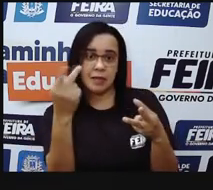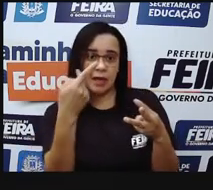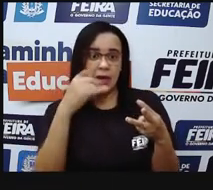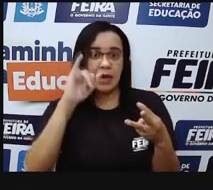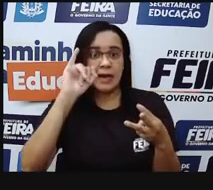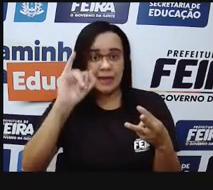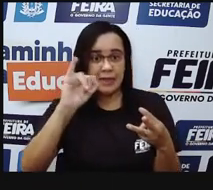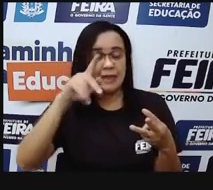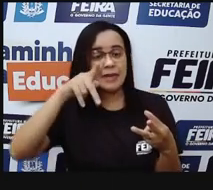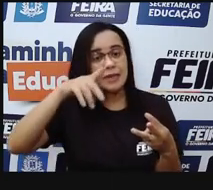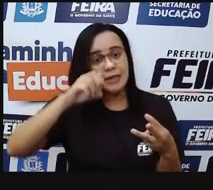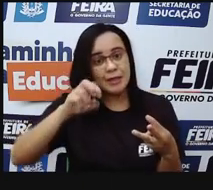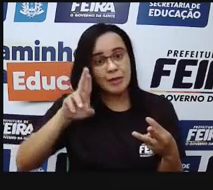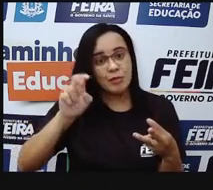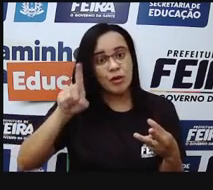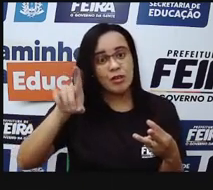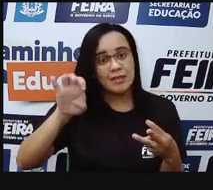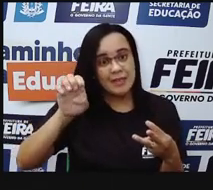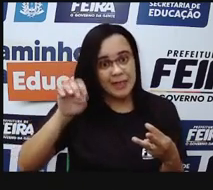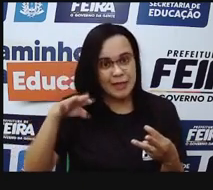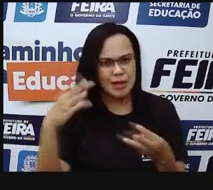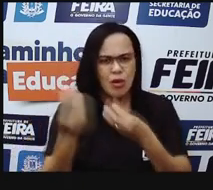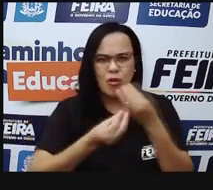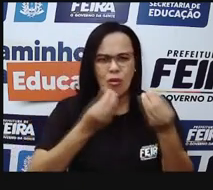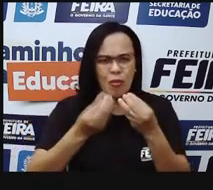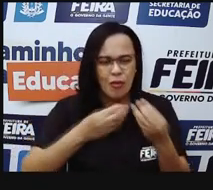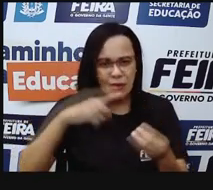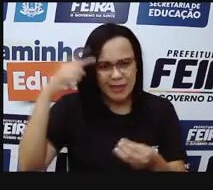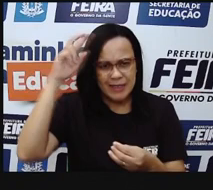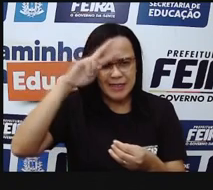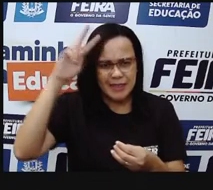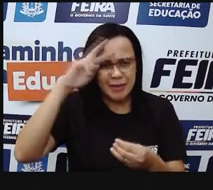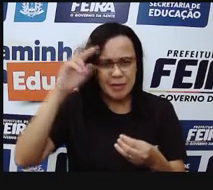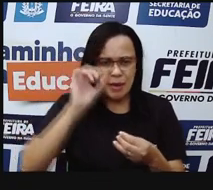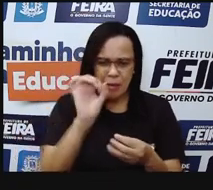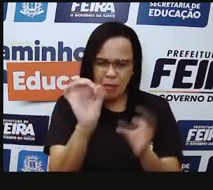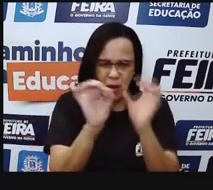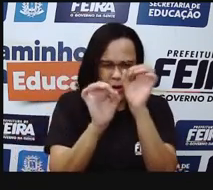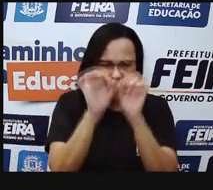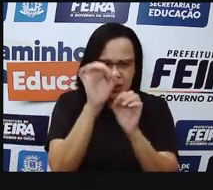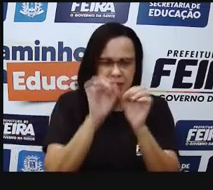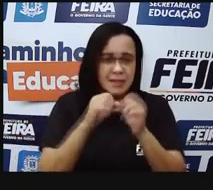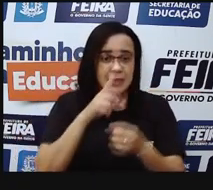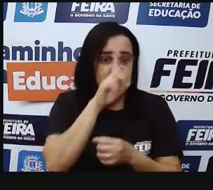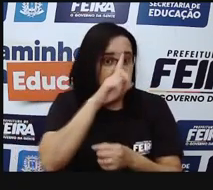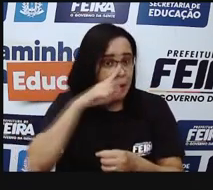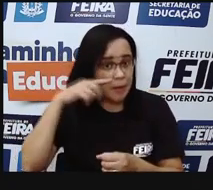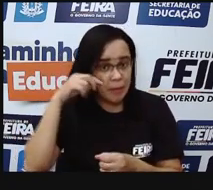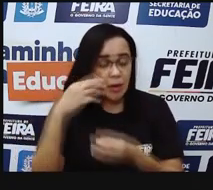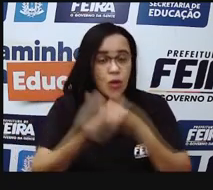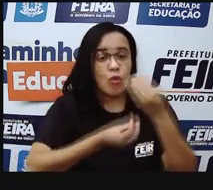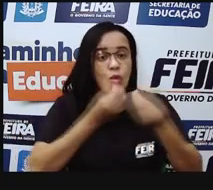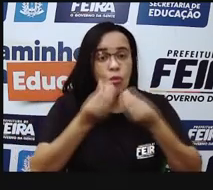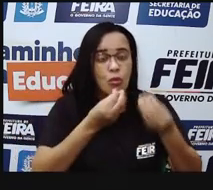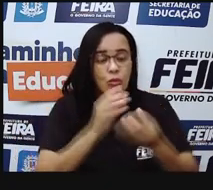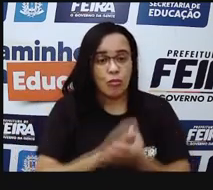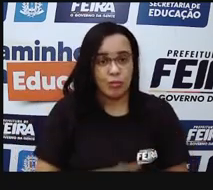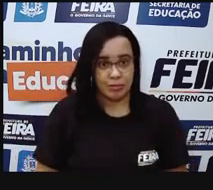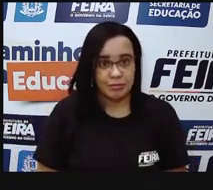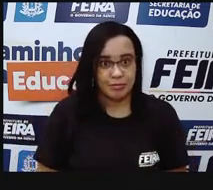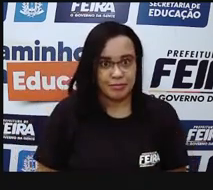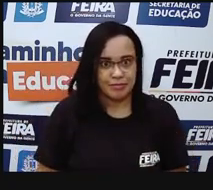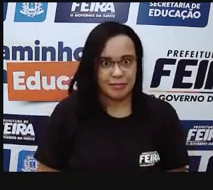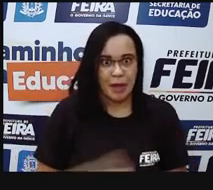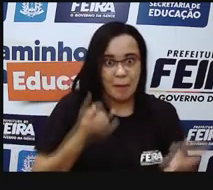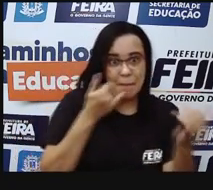se fosse aqui, tem essas bolinhas amarelinhas? O são essas bolinhas amarelinhas aqui, Pró? Seriam a nossa camada